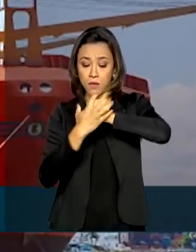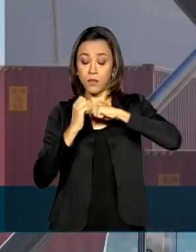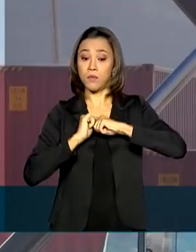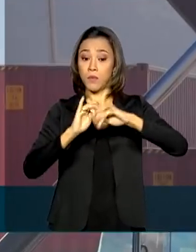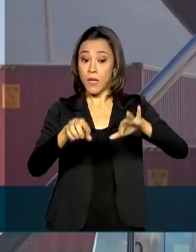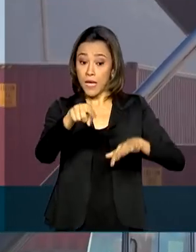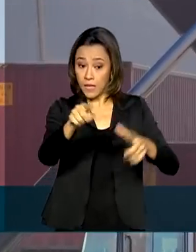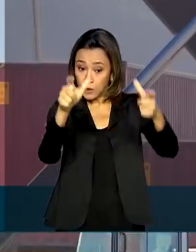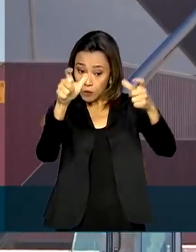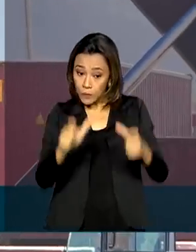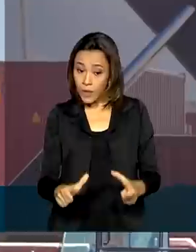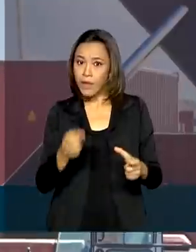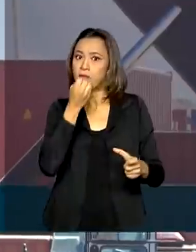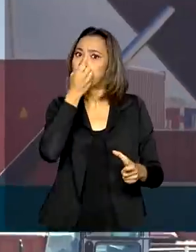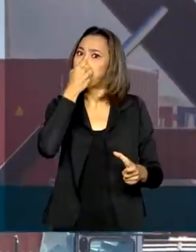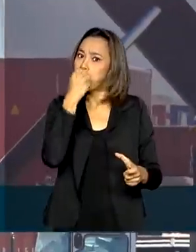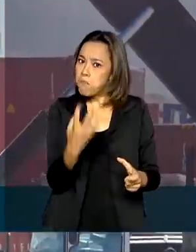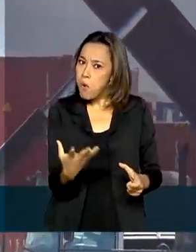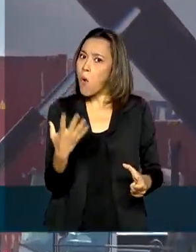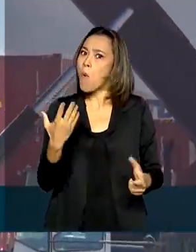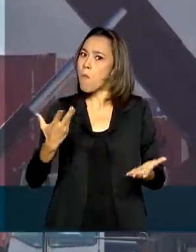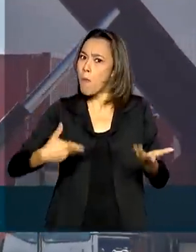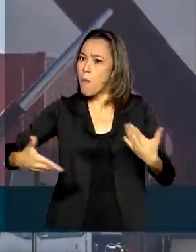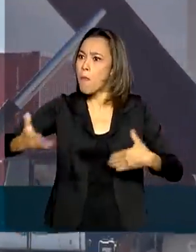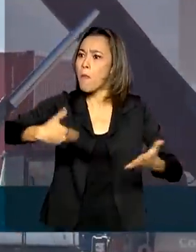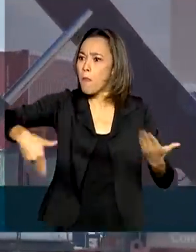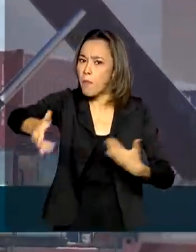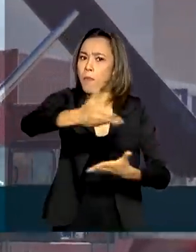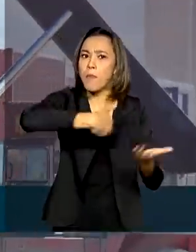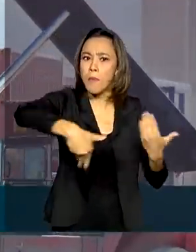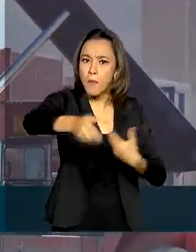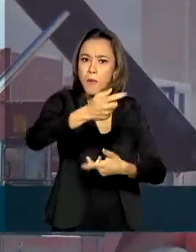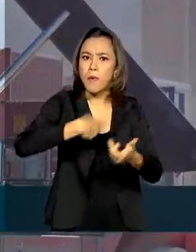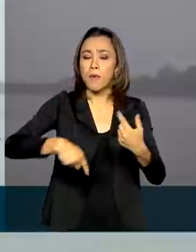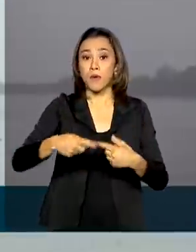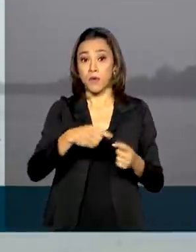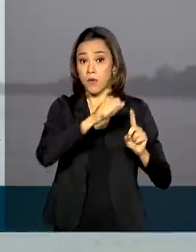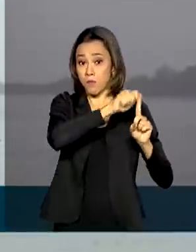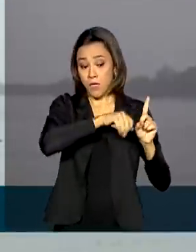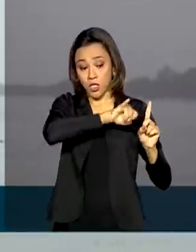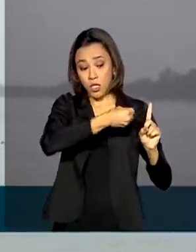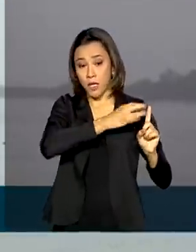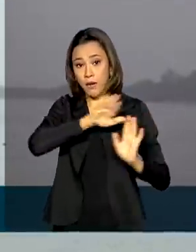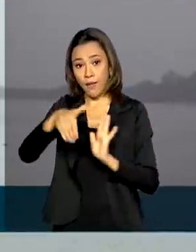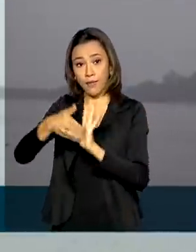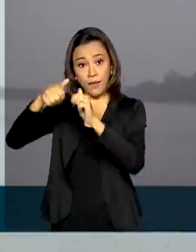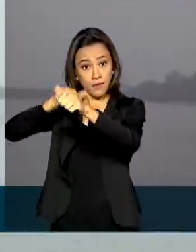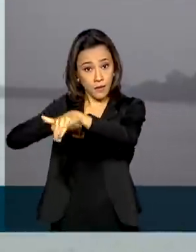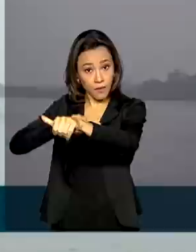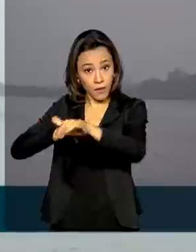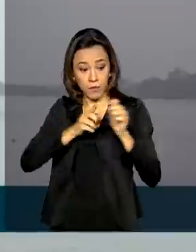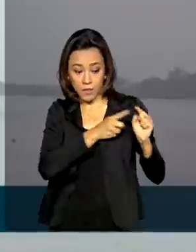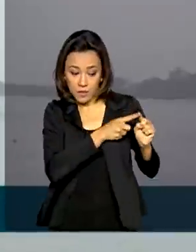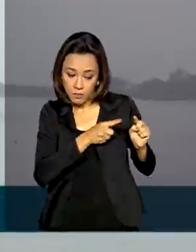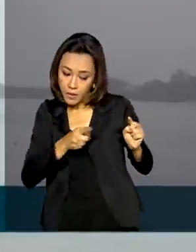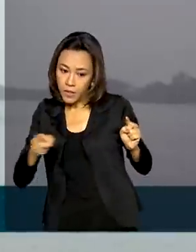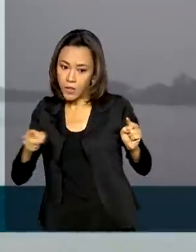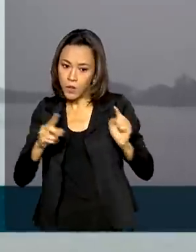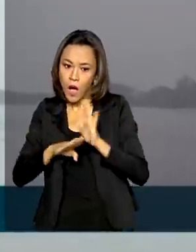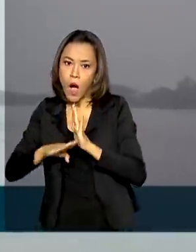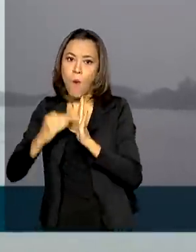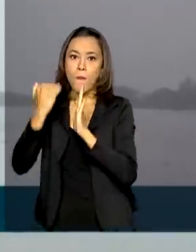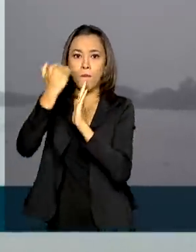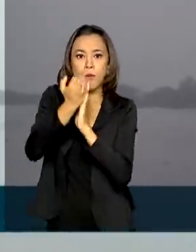Itajaí teve bons resultados nas movimentações deste ano. Entre janeiro e setembro, a movimentação no porto aumentou